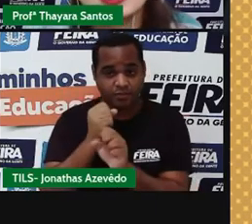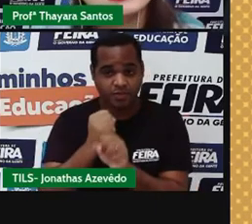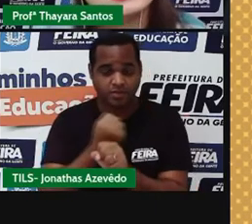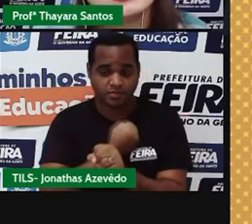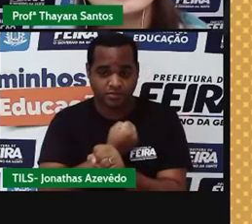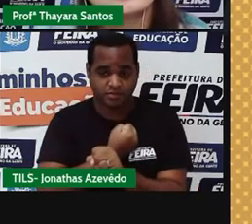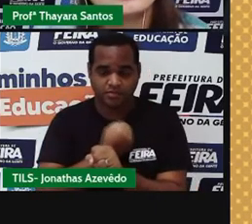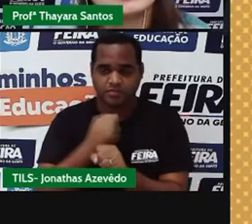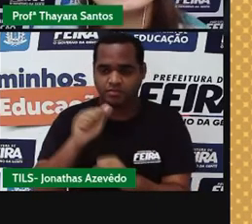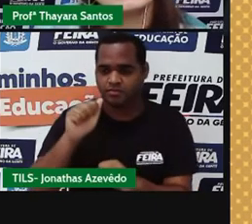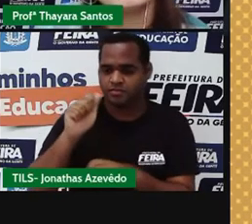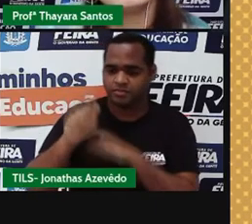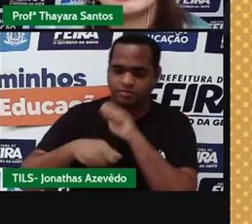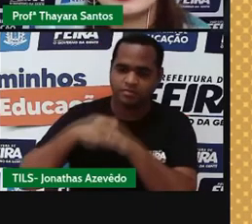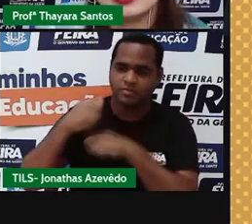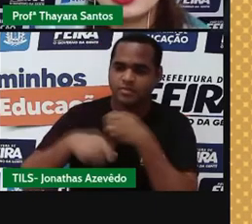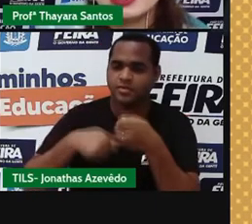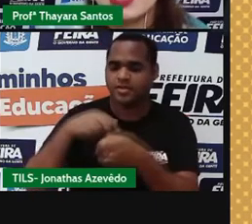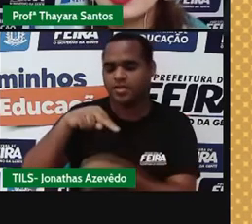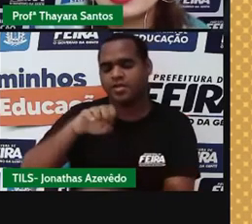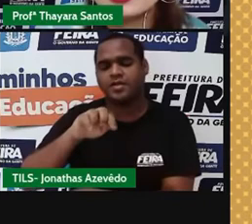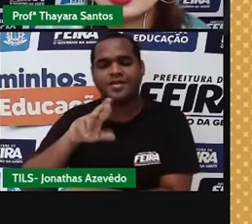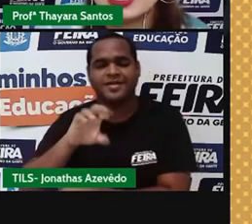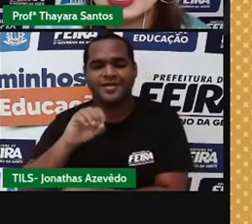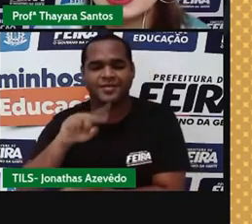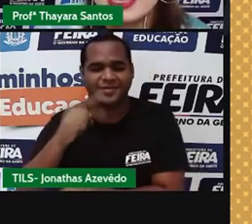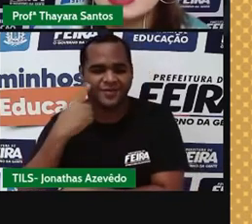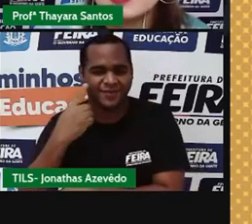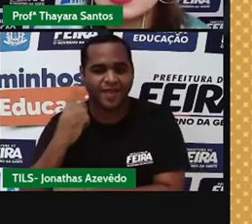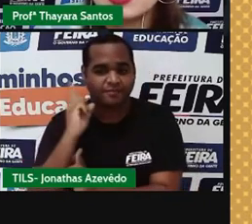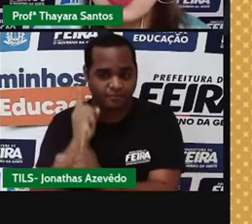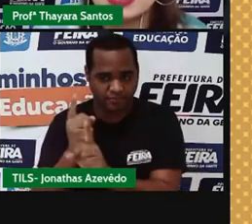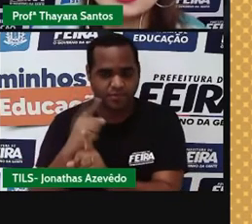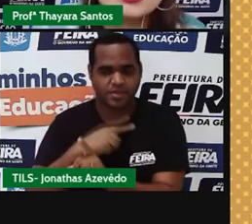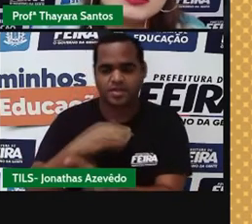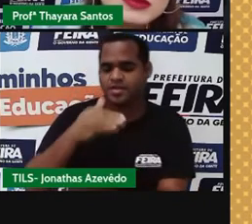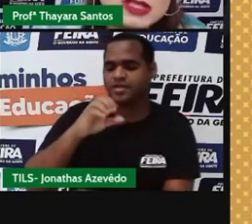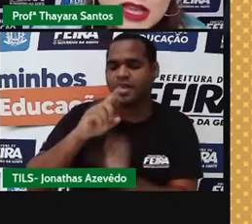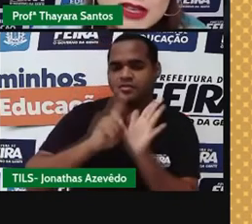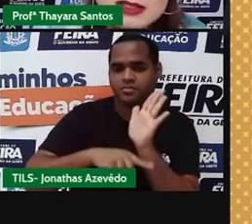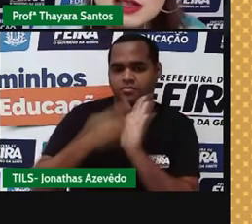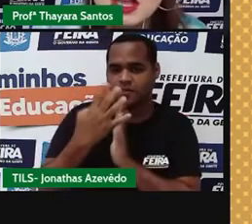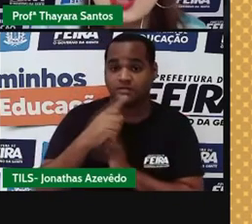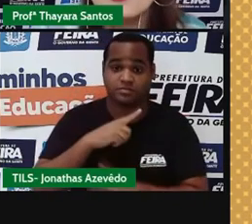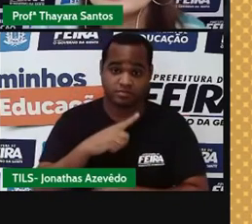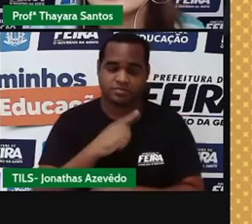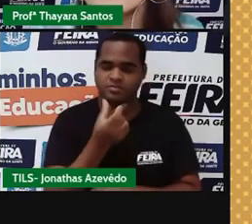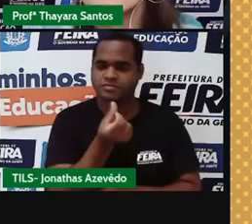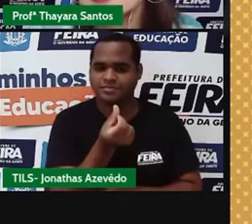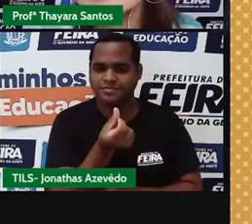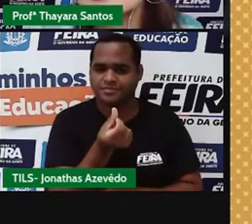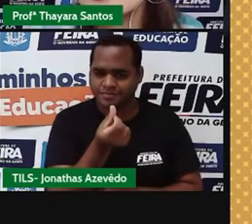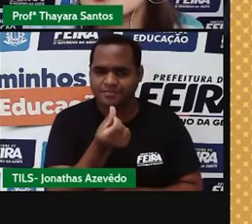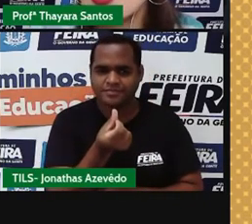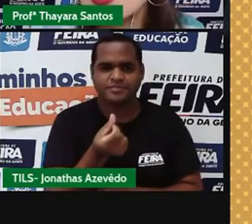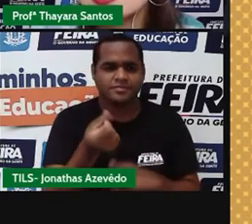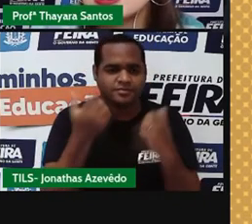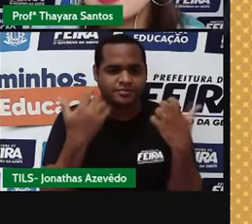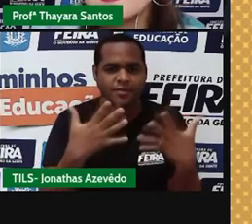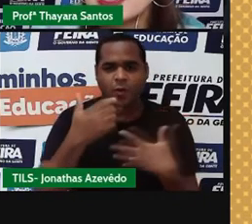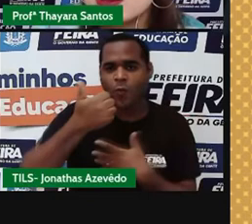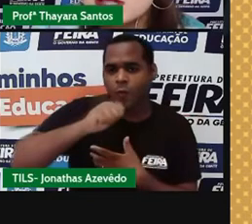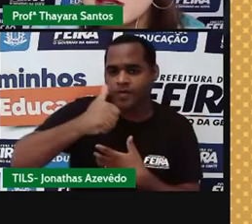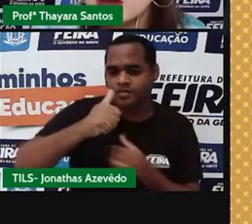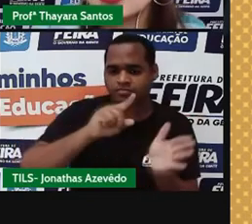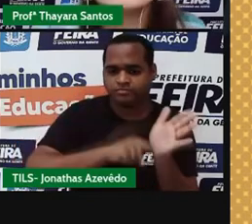encontra o número de nêutrons. E quando eu tiro aqui 10 menos 4, 6. Quando eu faço 11